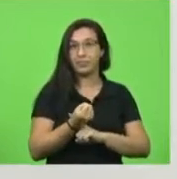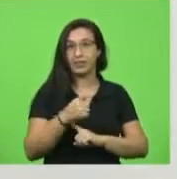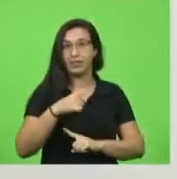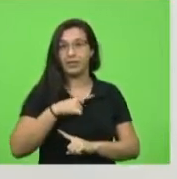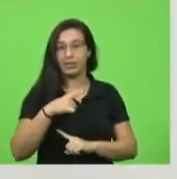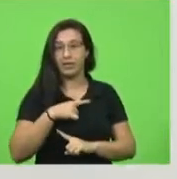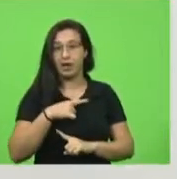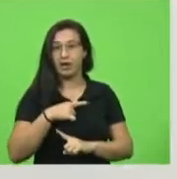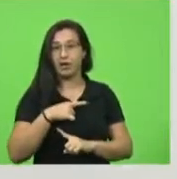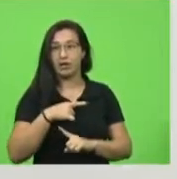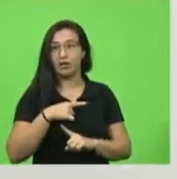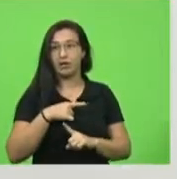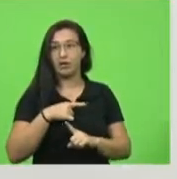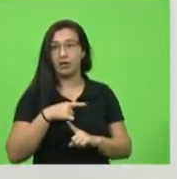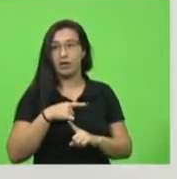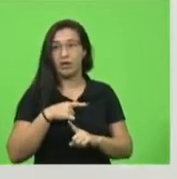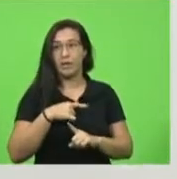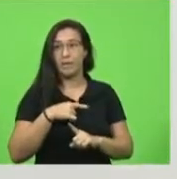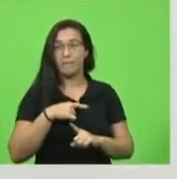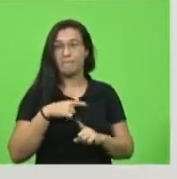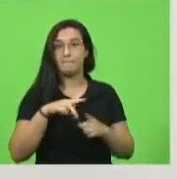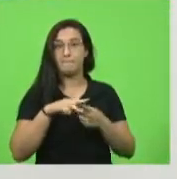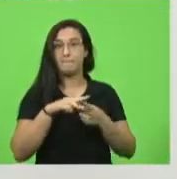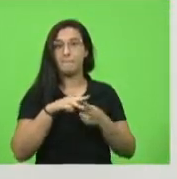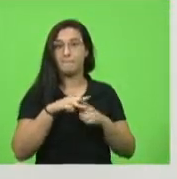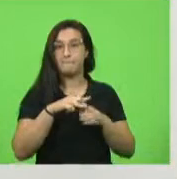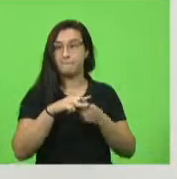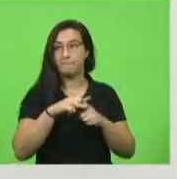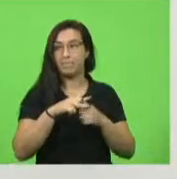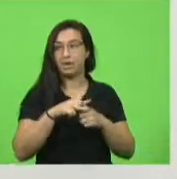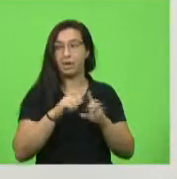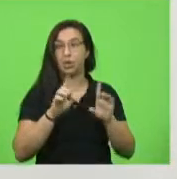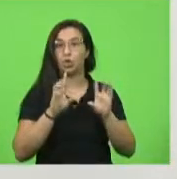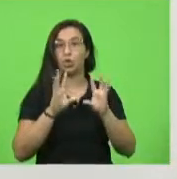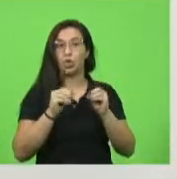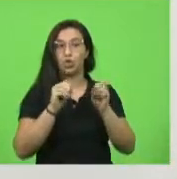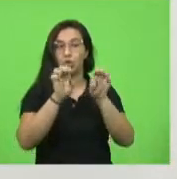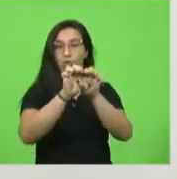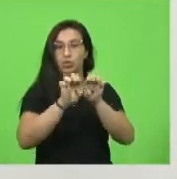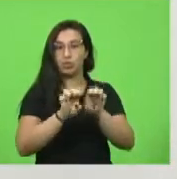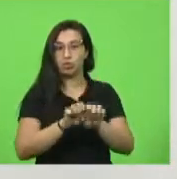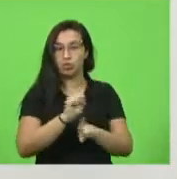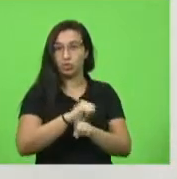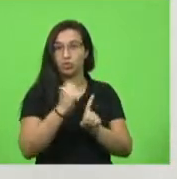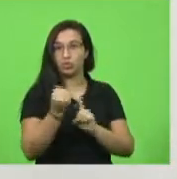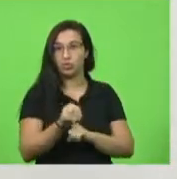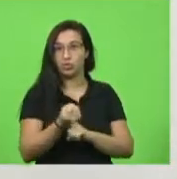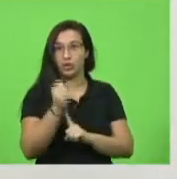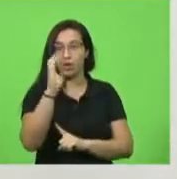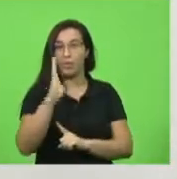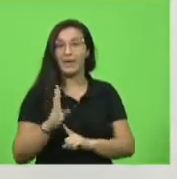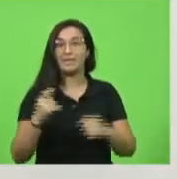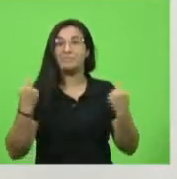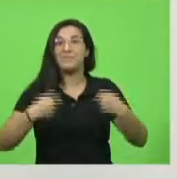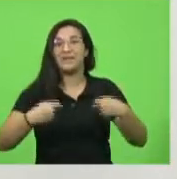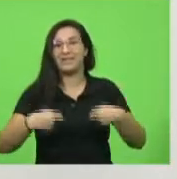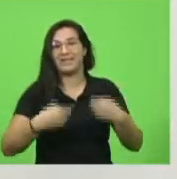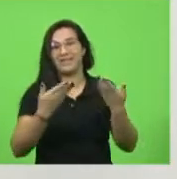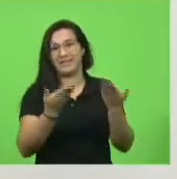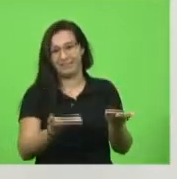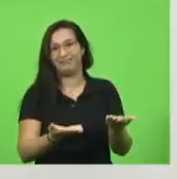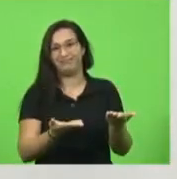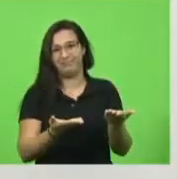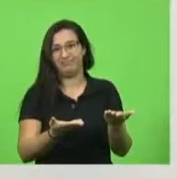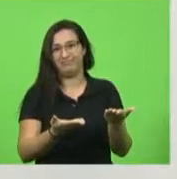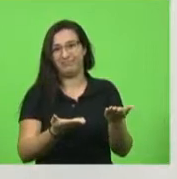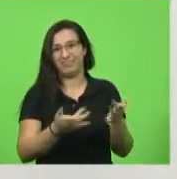mecânico, o cara na mola, ou seja, tem toda uma estrutura social que o Brasil tem e hoje depende do caminhoneiro e que isso é